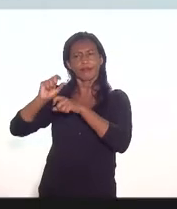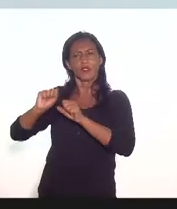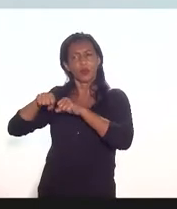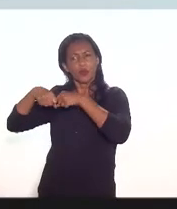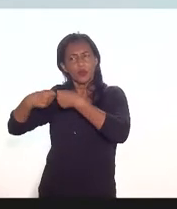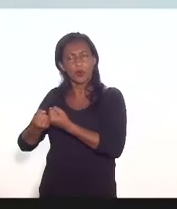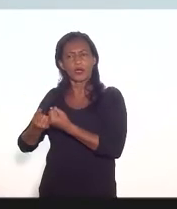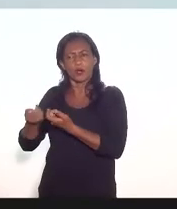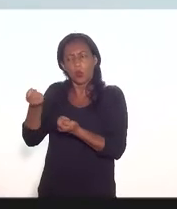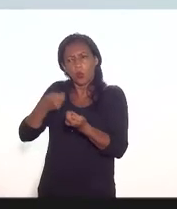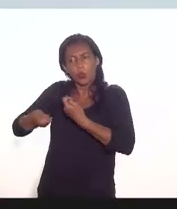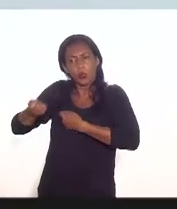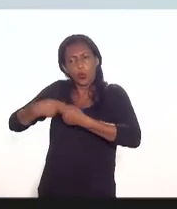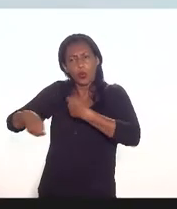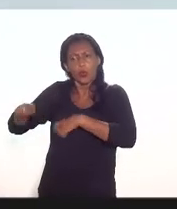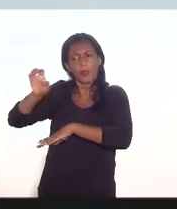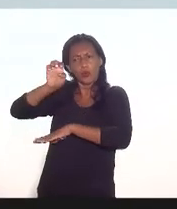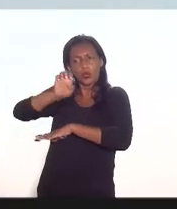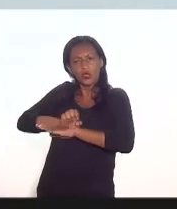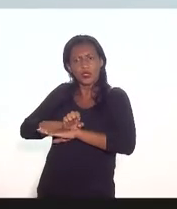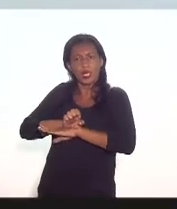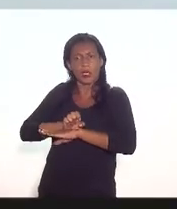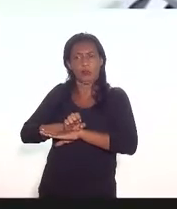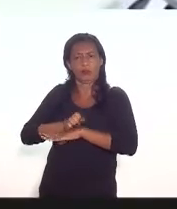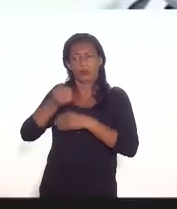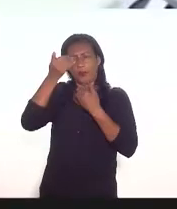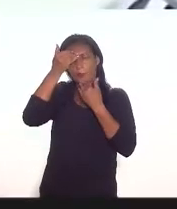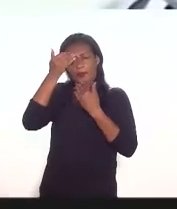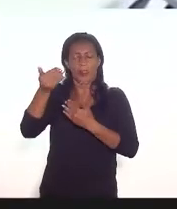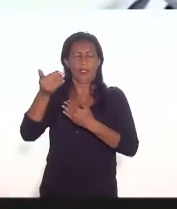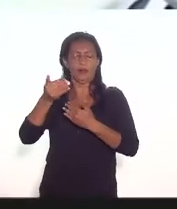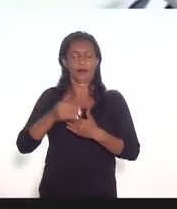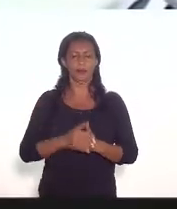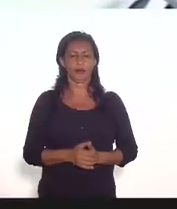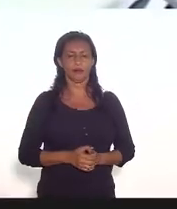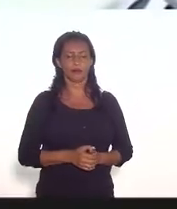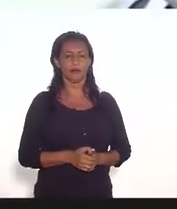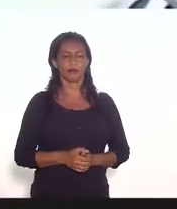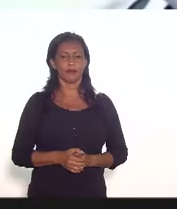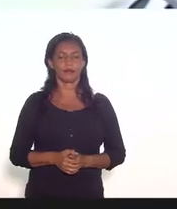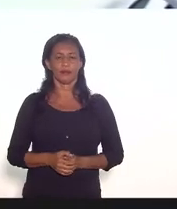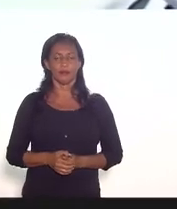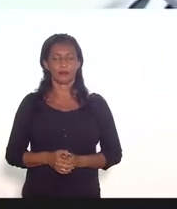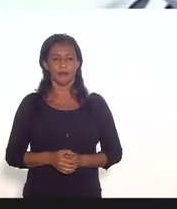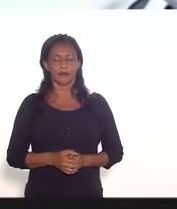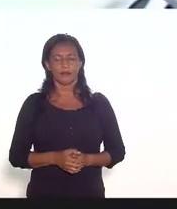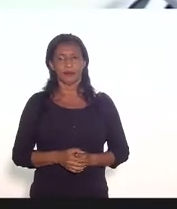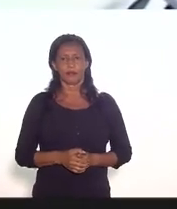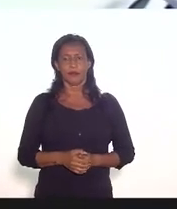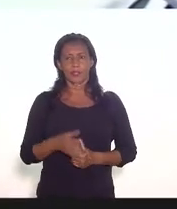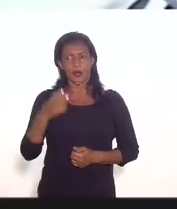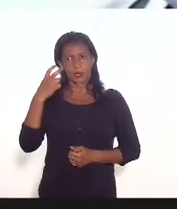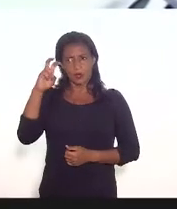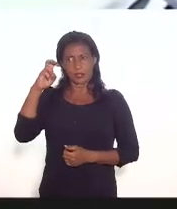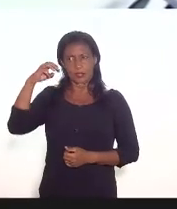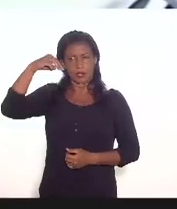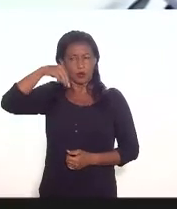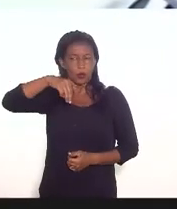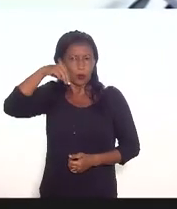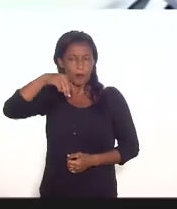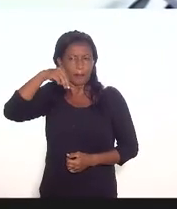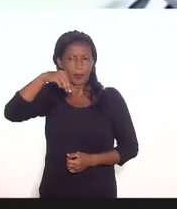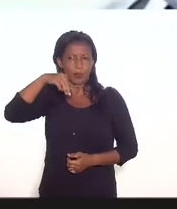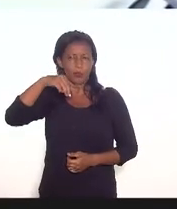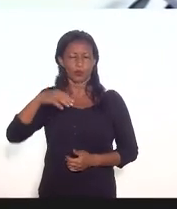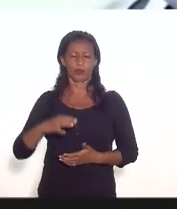desenvolvimento econômico do nosso estado obrigado Luiz Paulo obrigado deputado Felipe Peixoto só ter ficado nos seus 5 minutos porque faltam uns 15